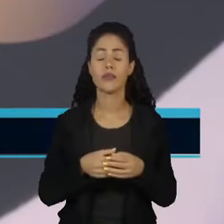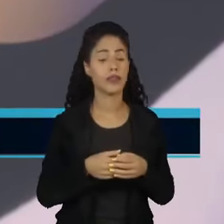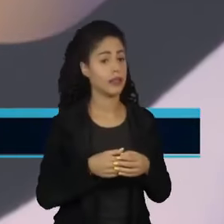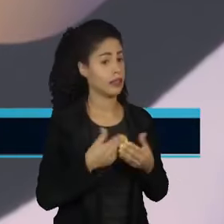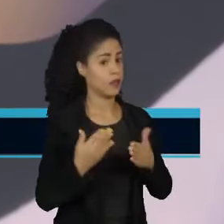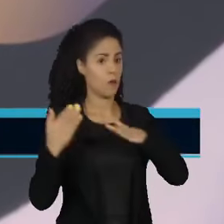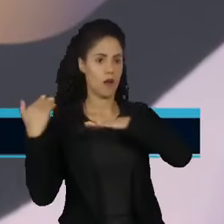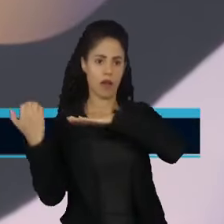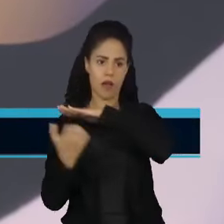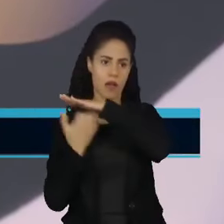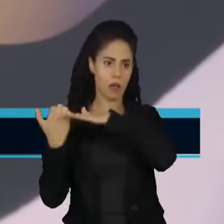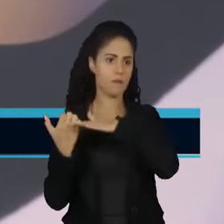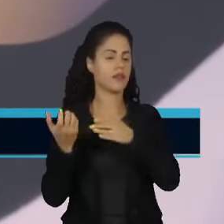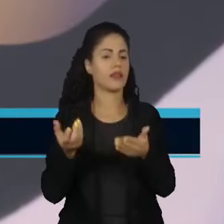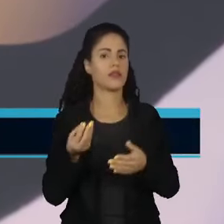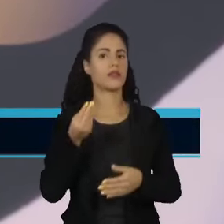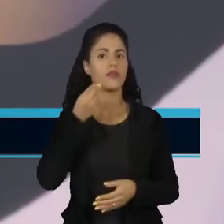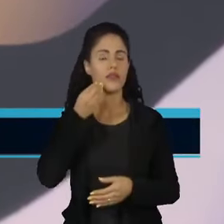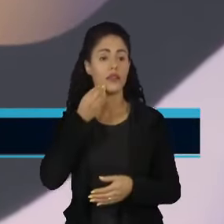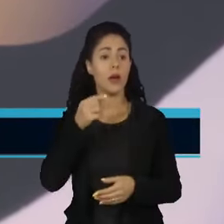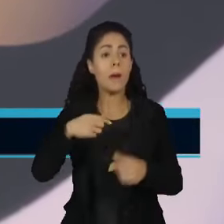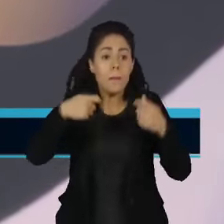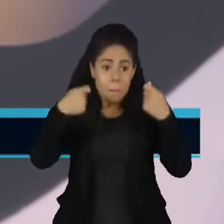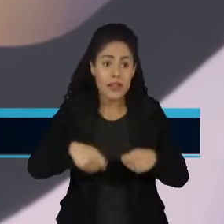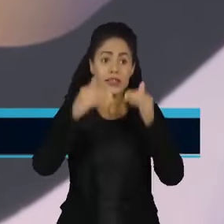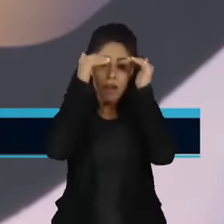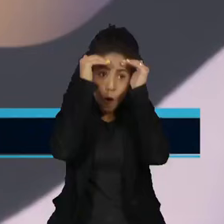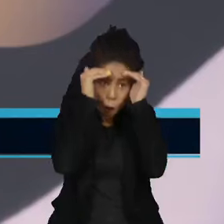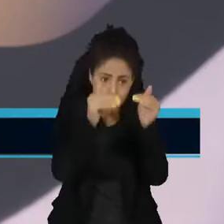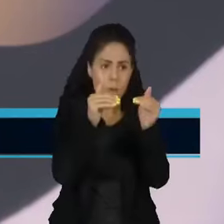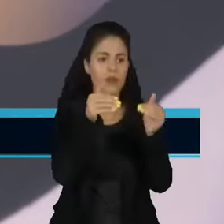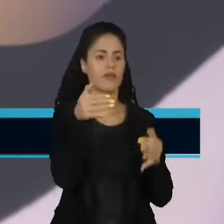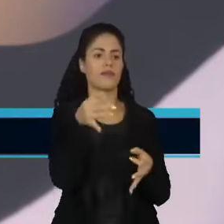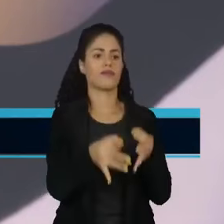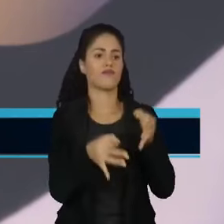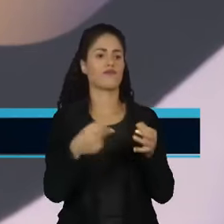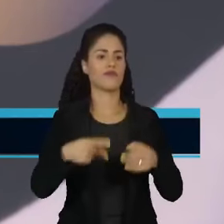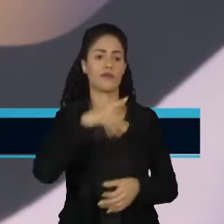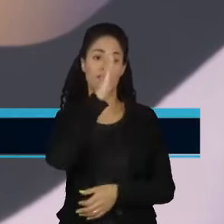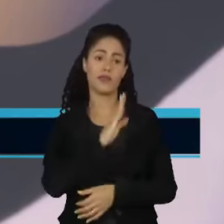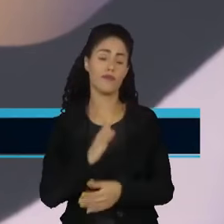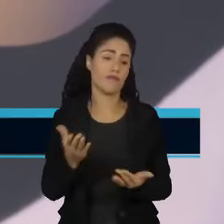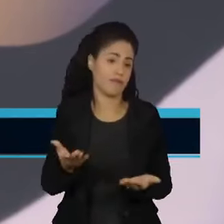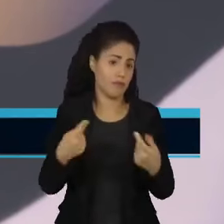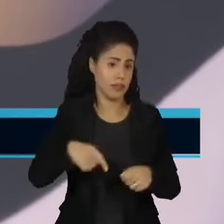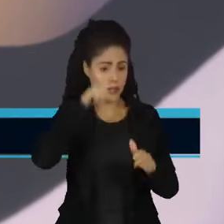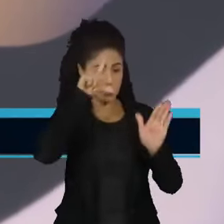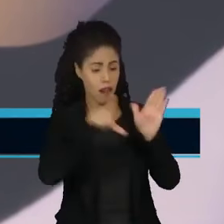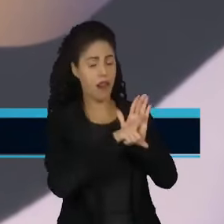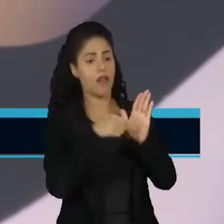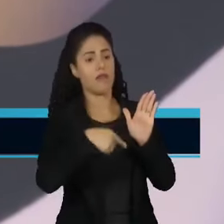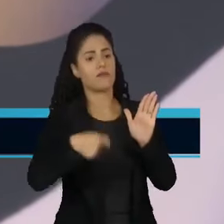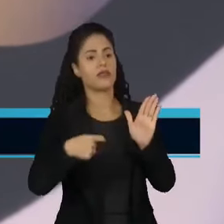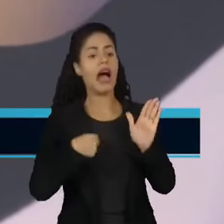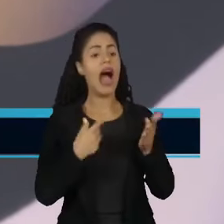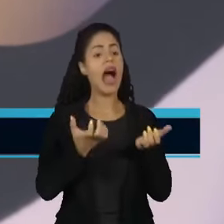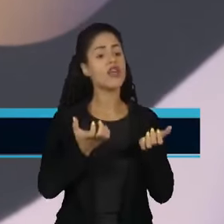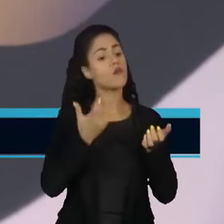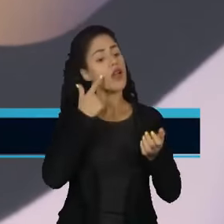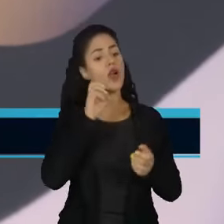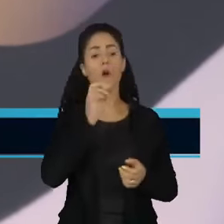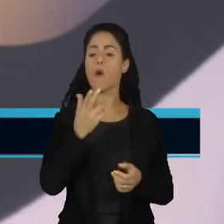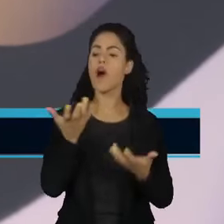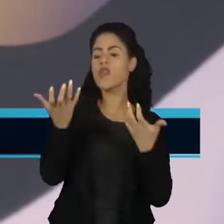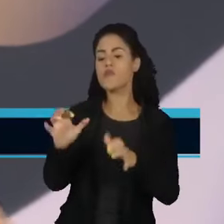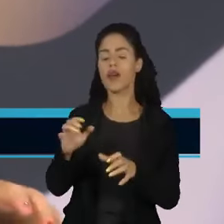não pode escolher fugir da nossa jurisdição, é preciso que se diga, ela não pode escolher a lei que ela cumpre,